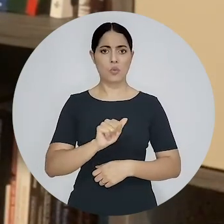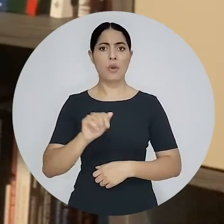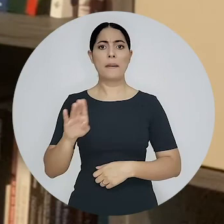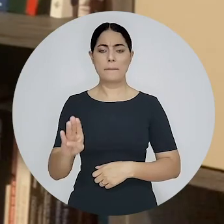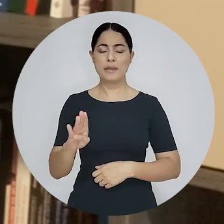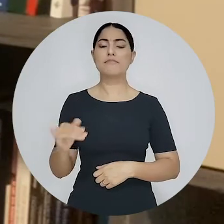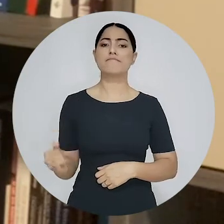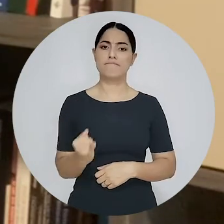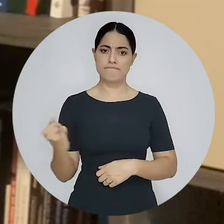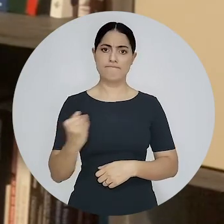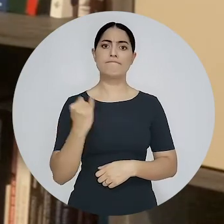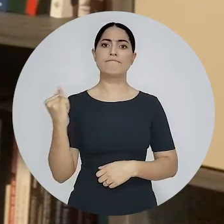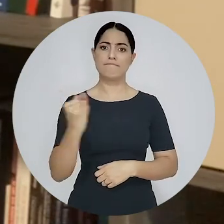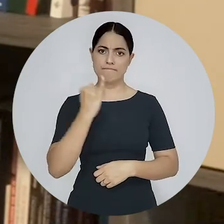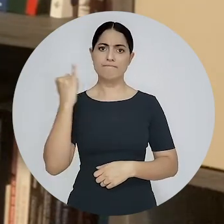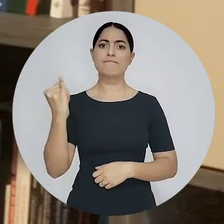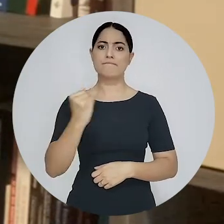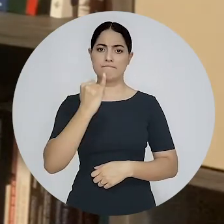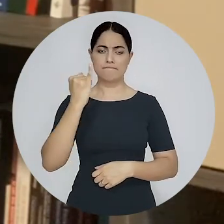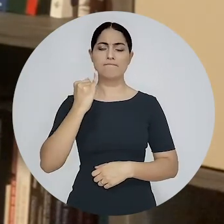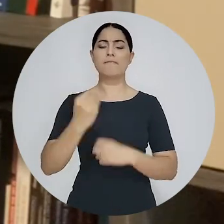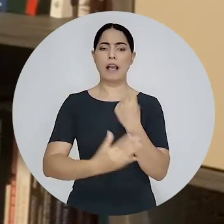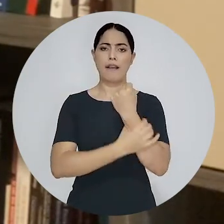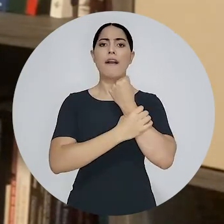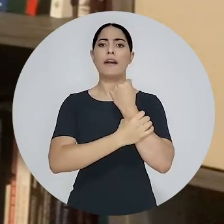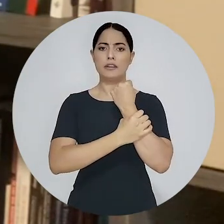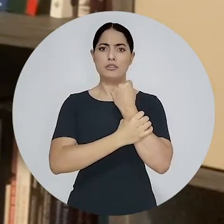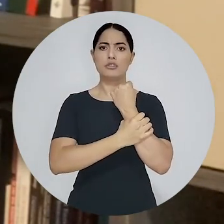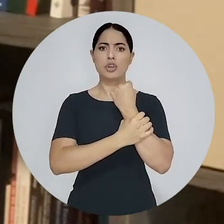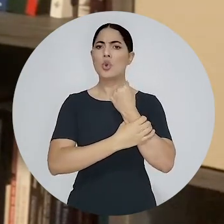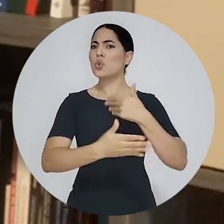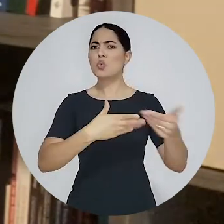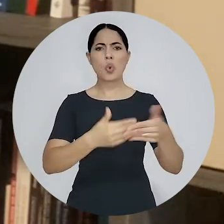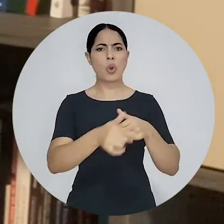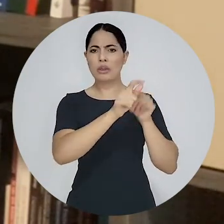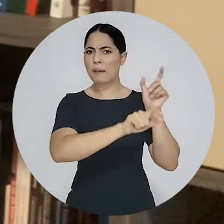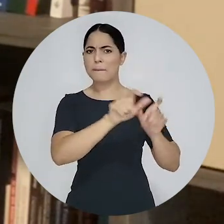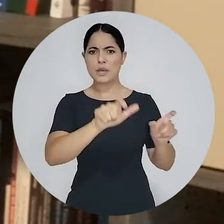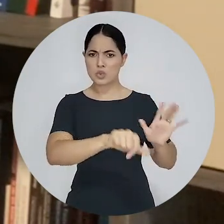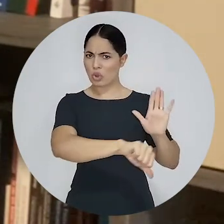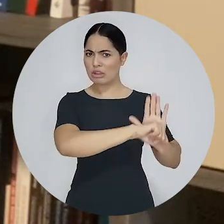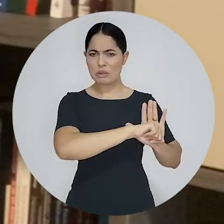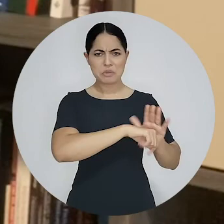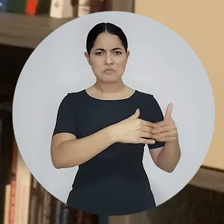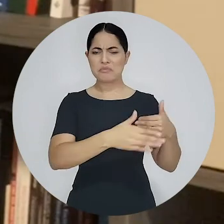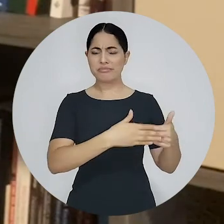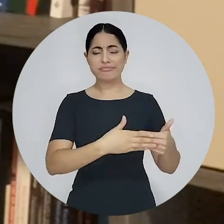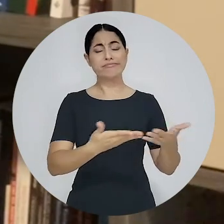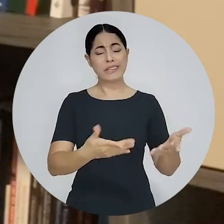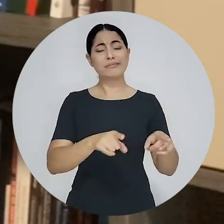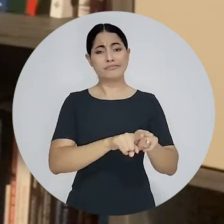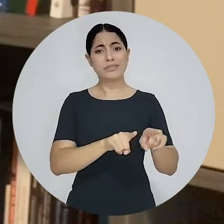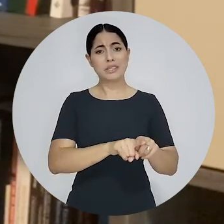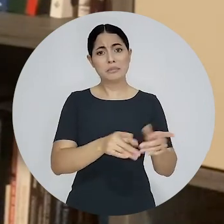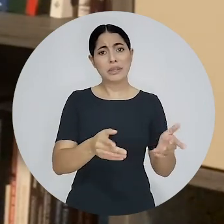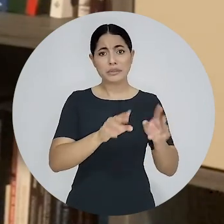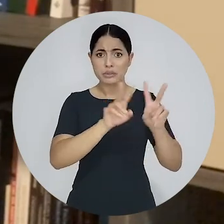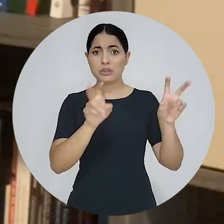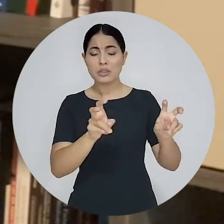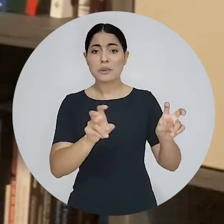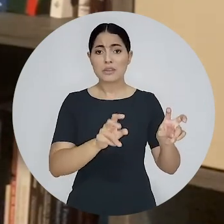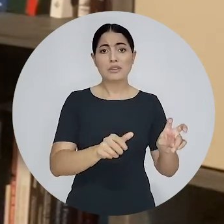poderia relevar a importância de se garantir ao acusado de todo e qualquer crime, sobretudo um